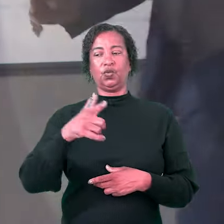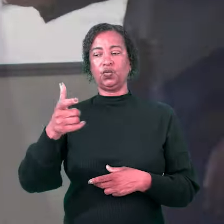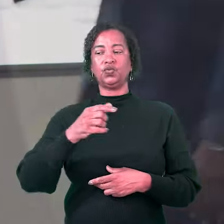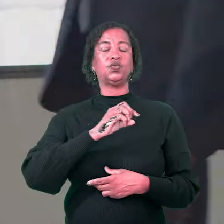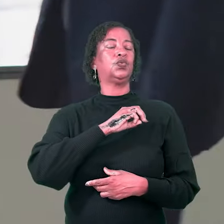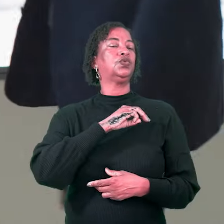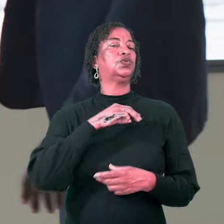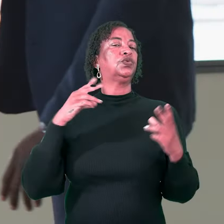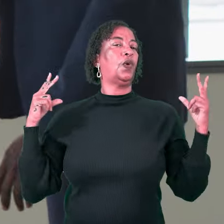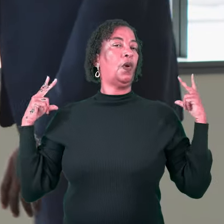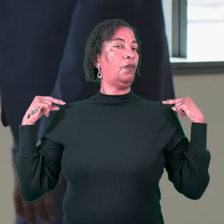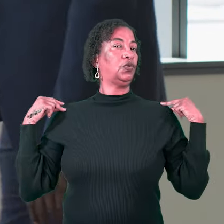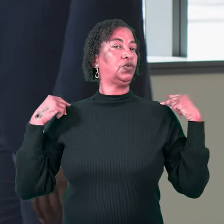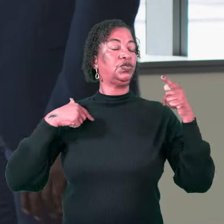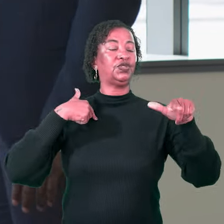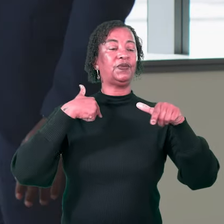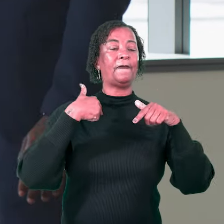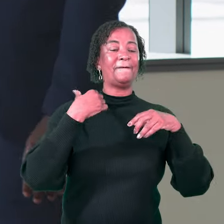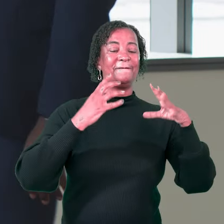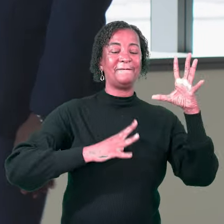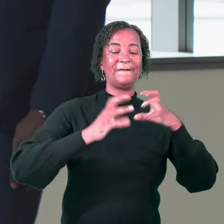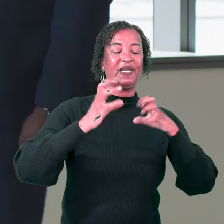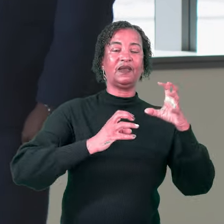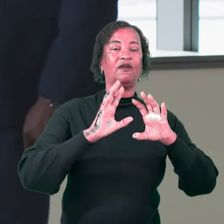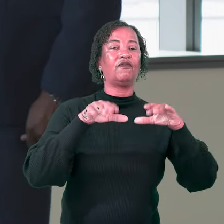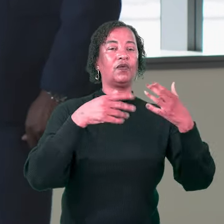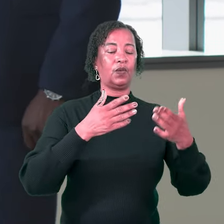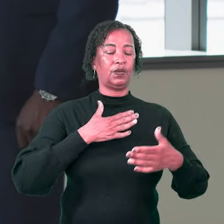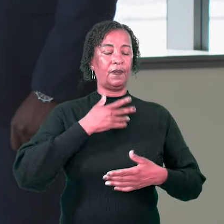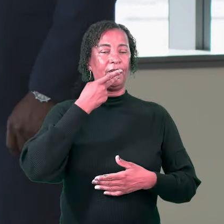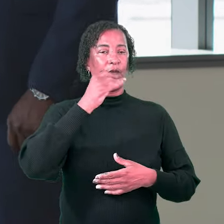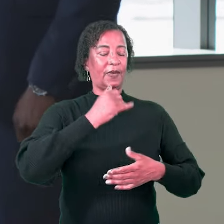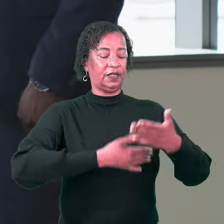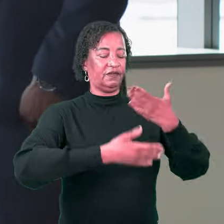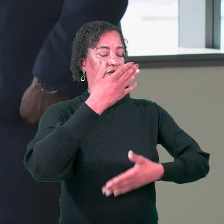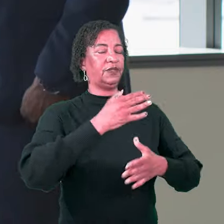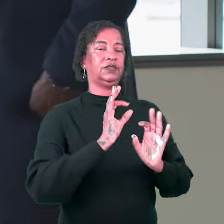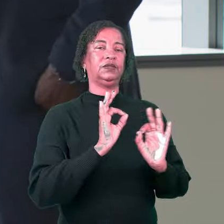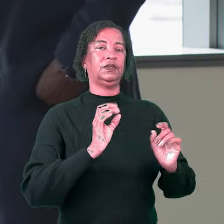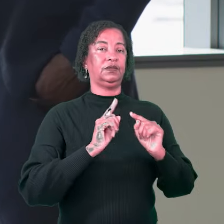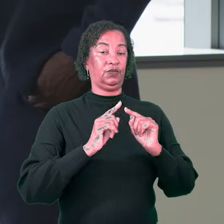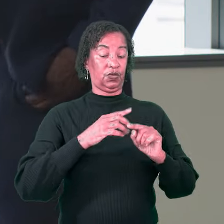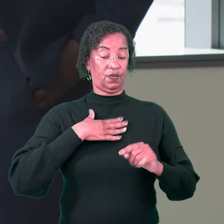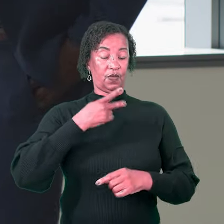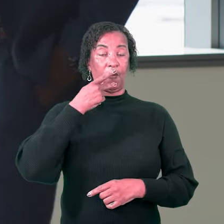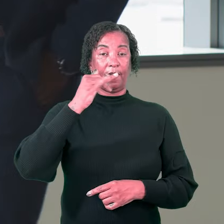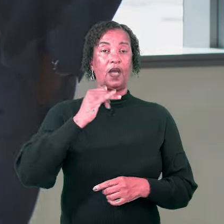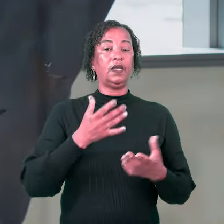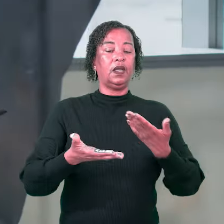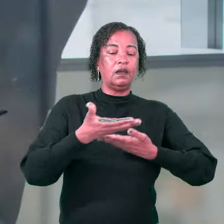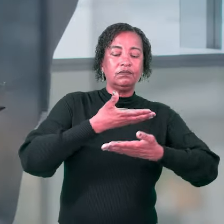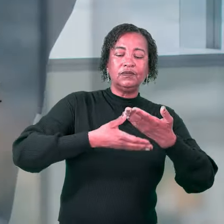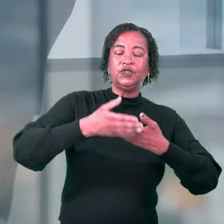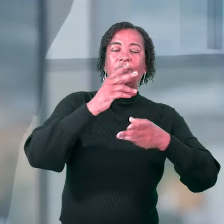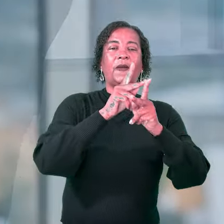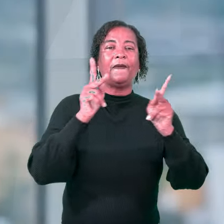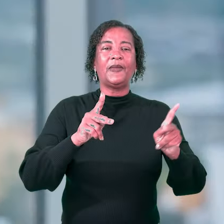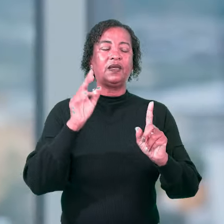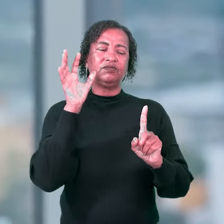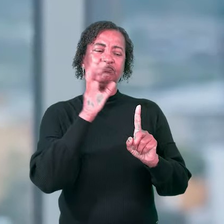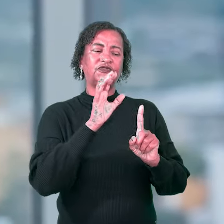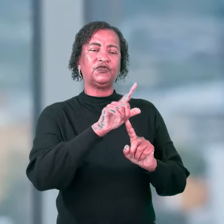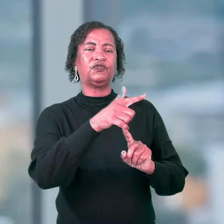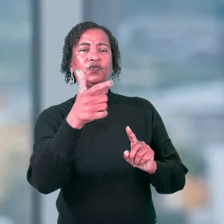outros motoristas nunca brigavam enquanto ele estava lá. A atitude pacificadora do meu pai influenciava os outros